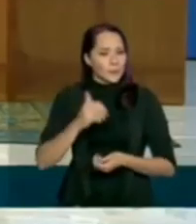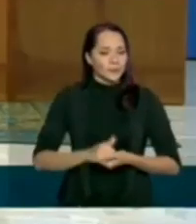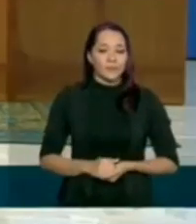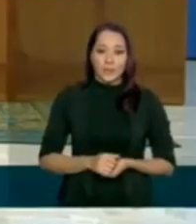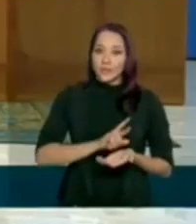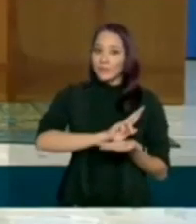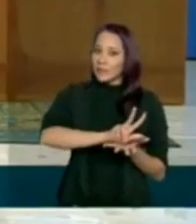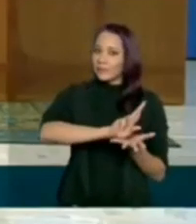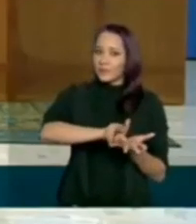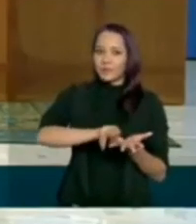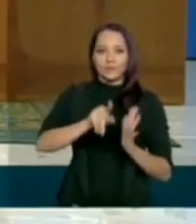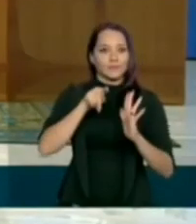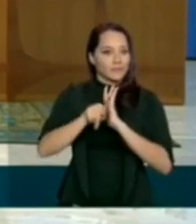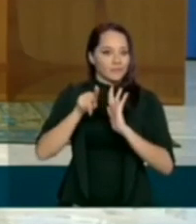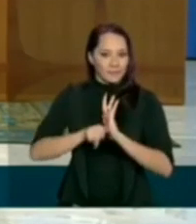São várias perguntas.